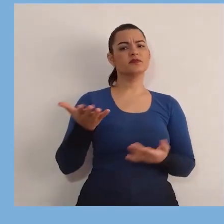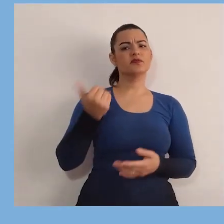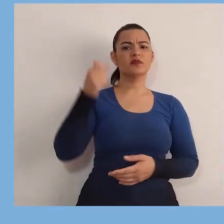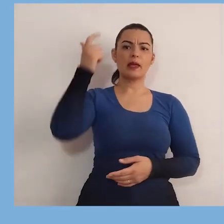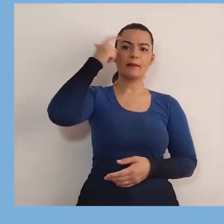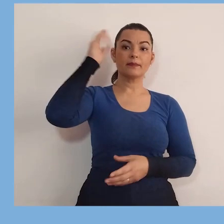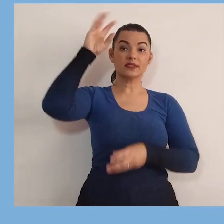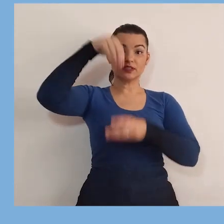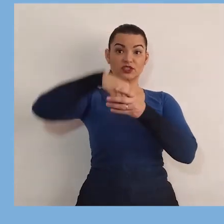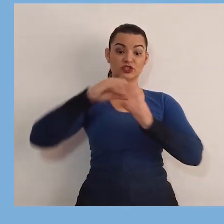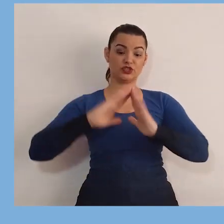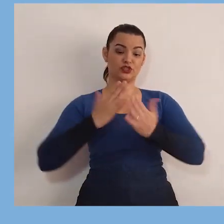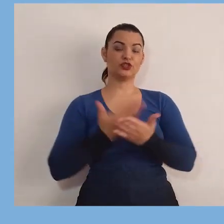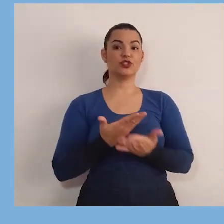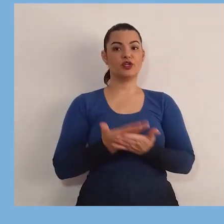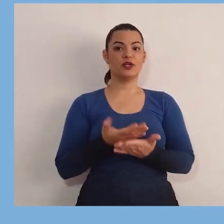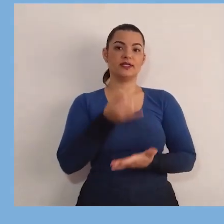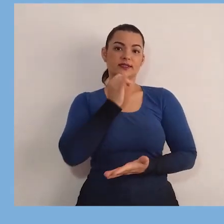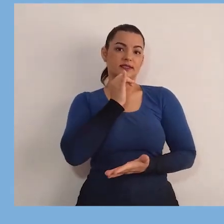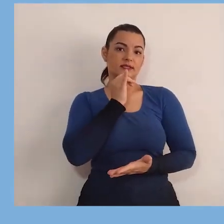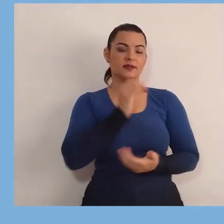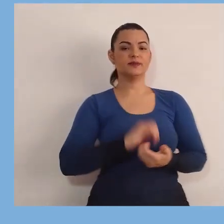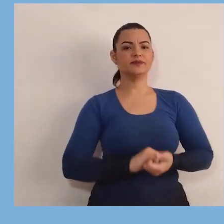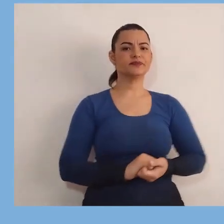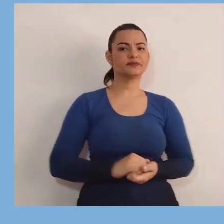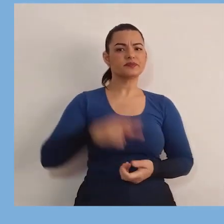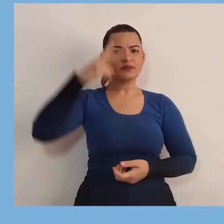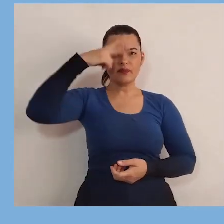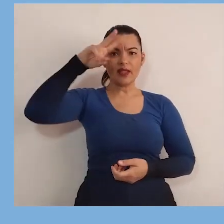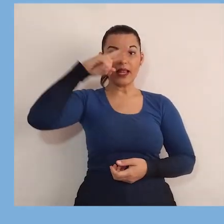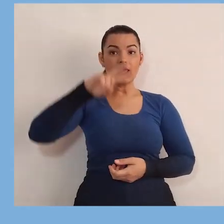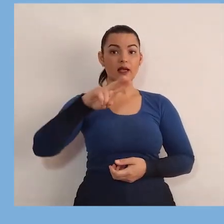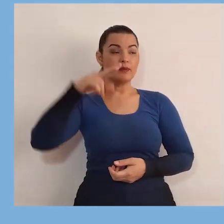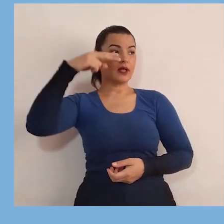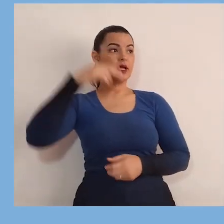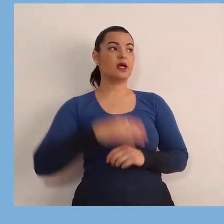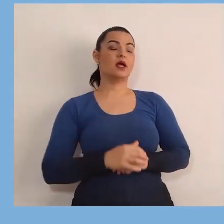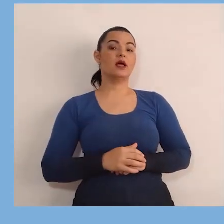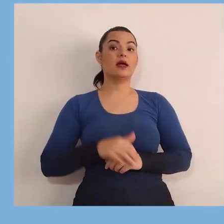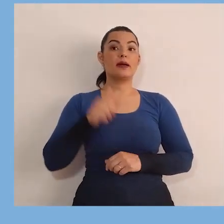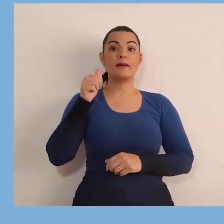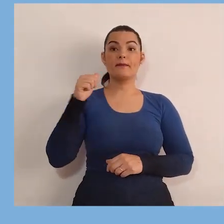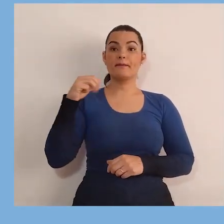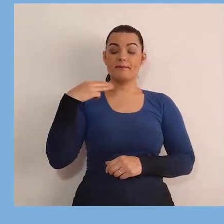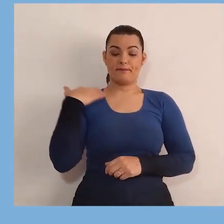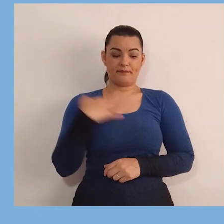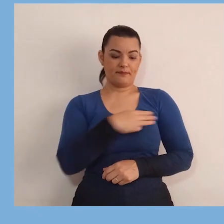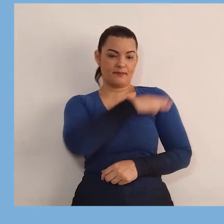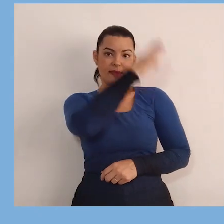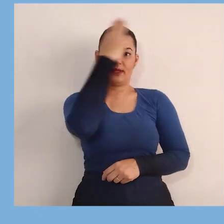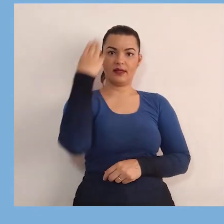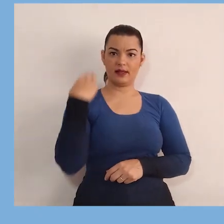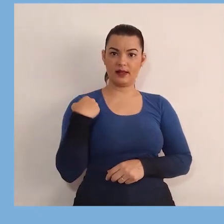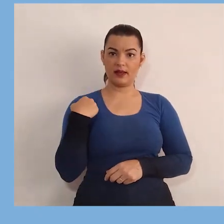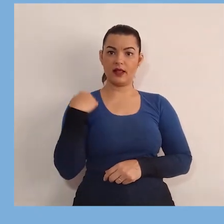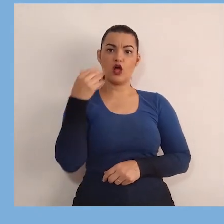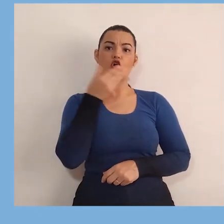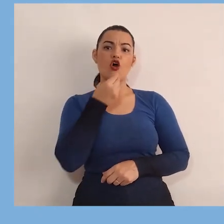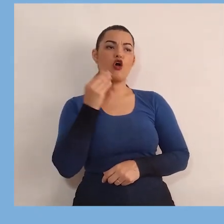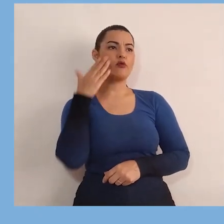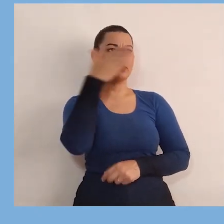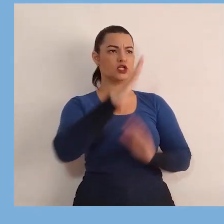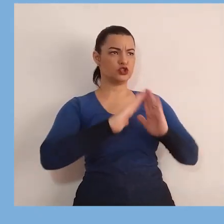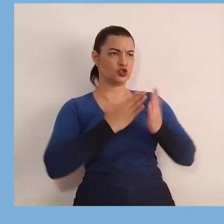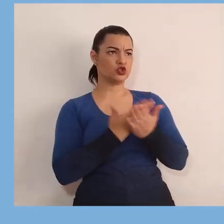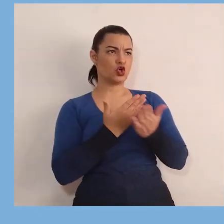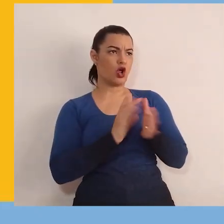Vamos pensar na escola. Vocês se lembram da história da Malala, onde os meninos poderiam ir para a escola